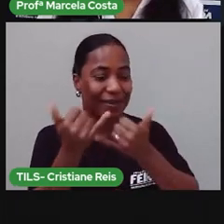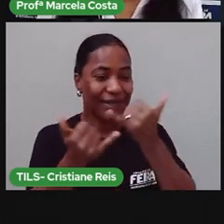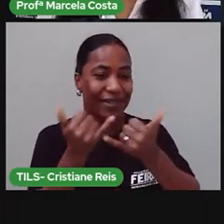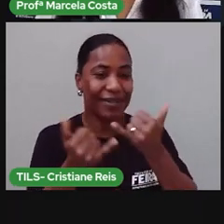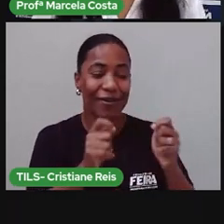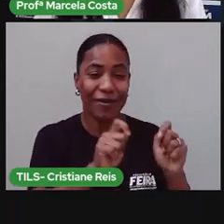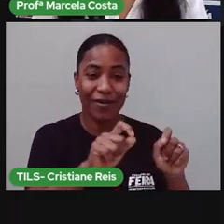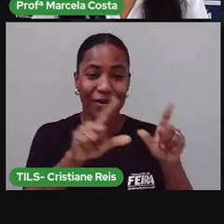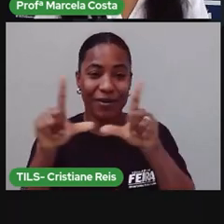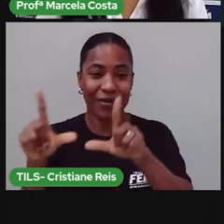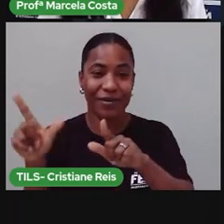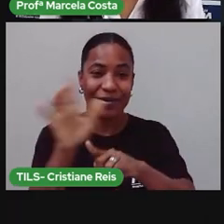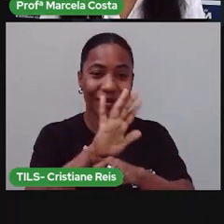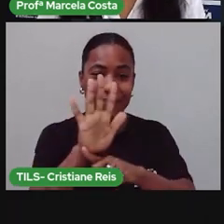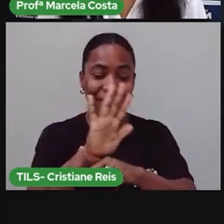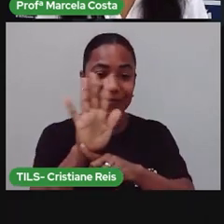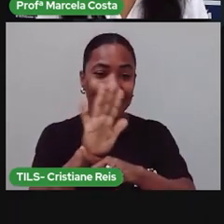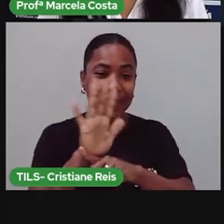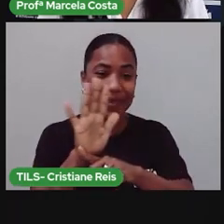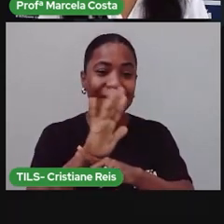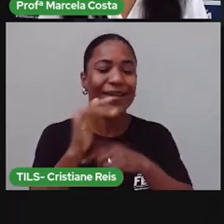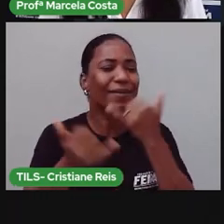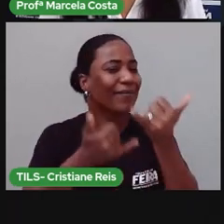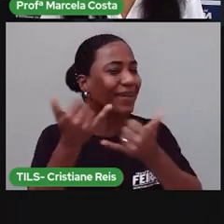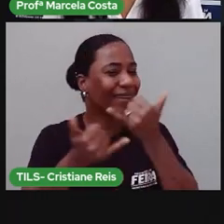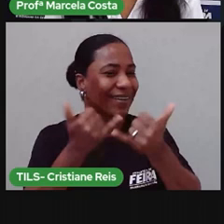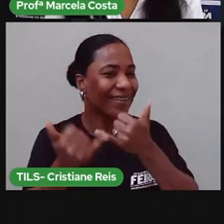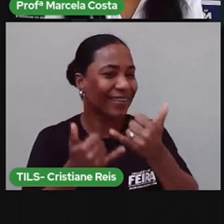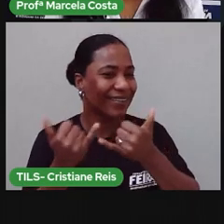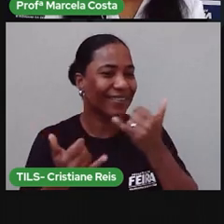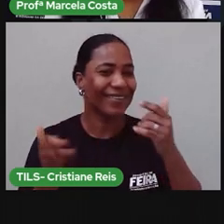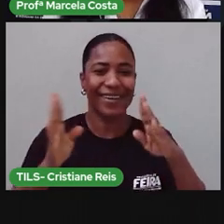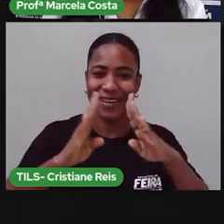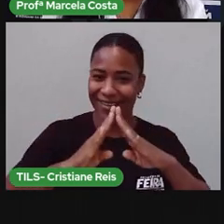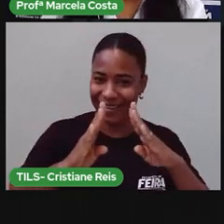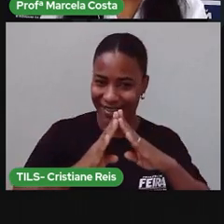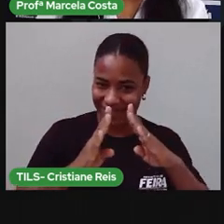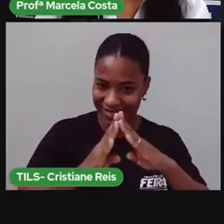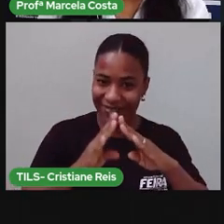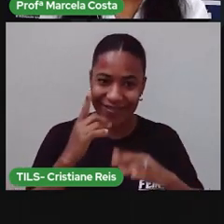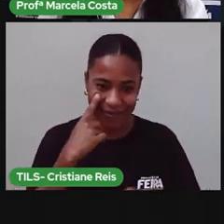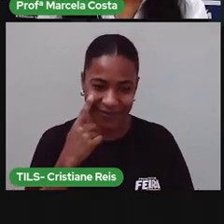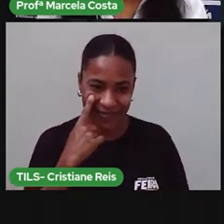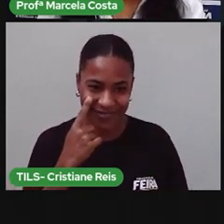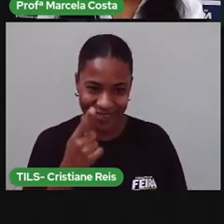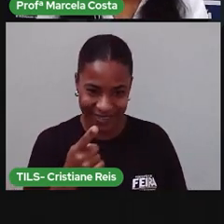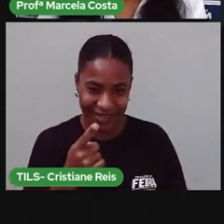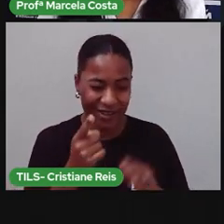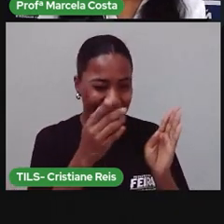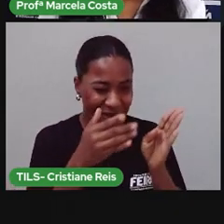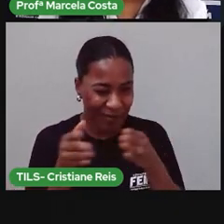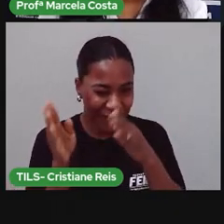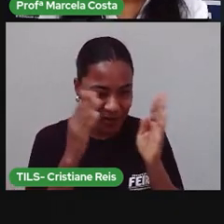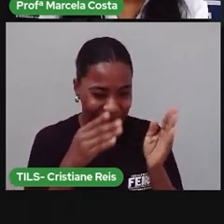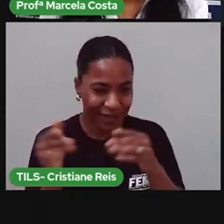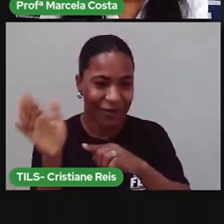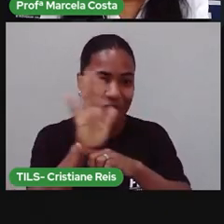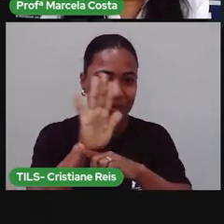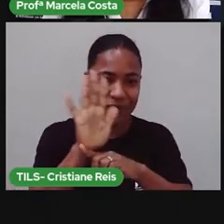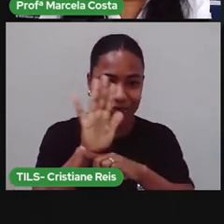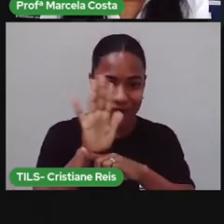vídeo, tá? Chama Brincando de Casinha com a turma da Mônica. Vou mostrar um pouco desse vídeo.